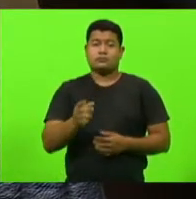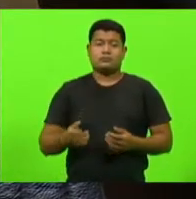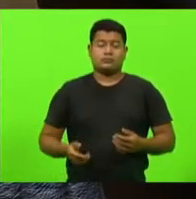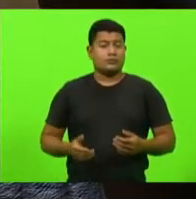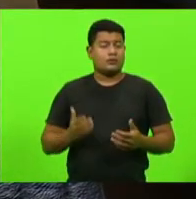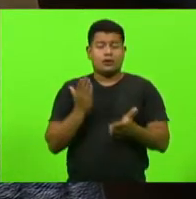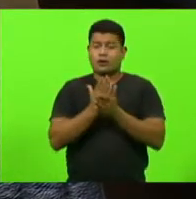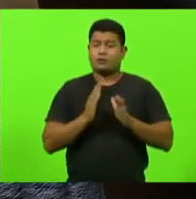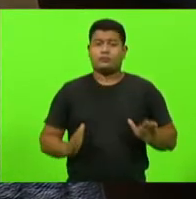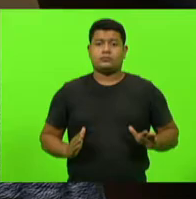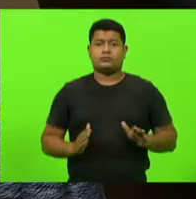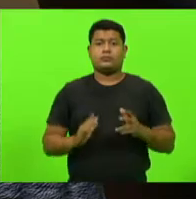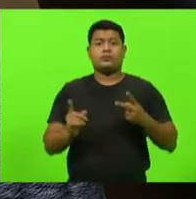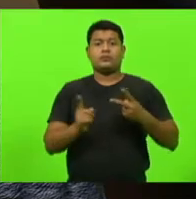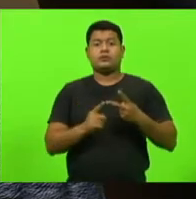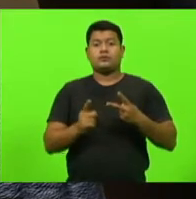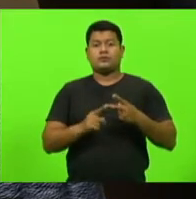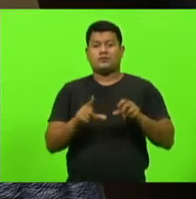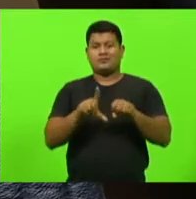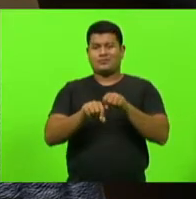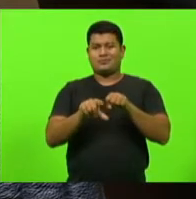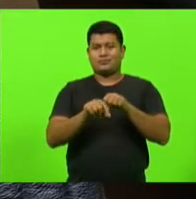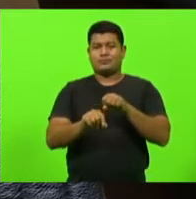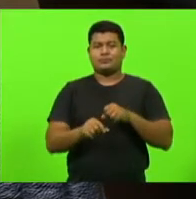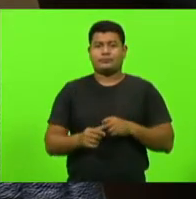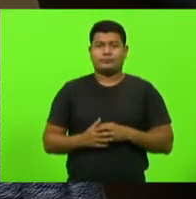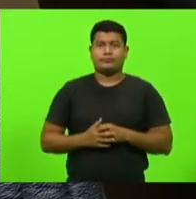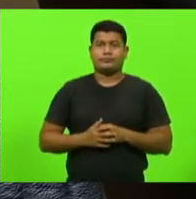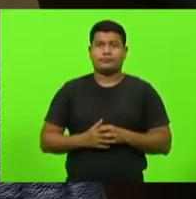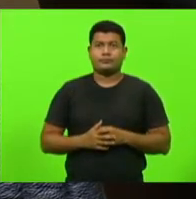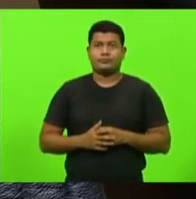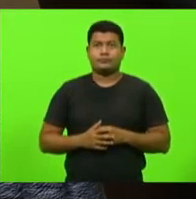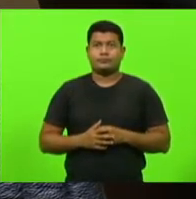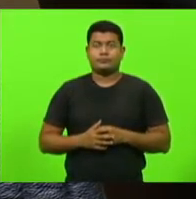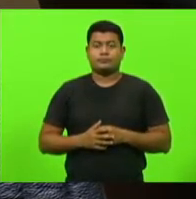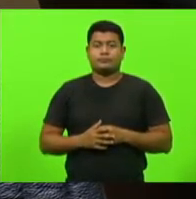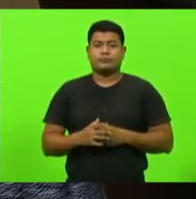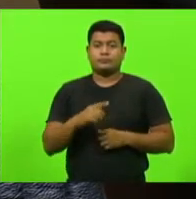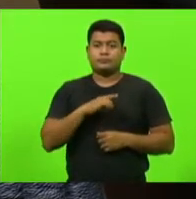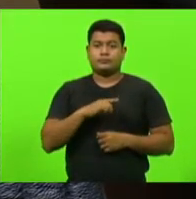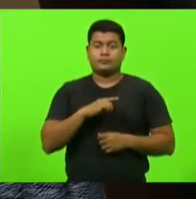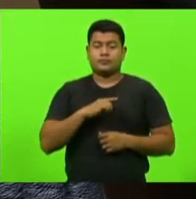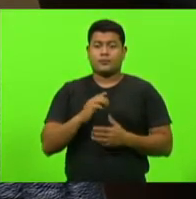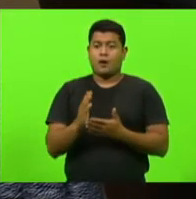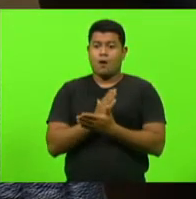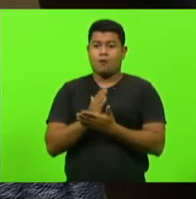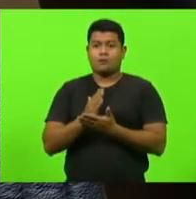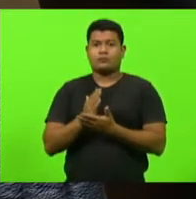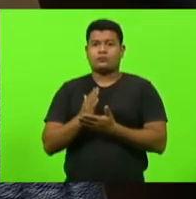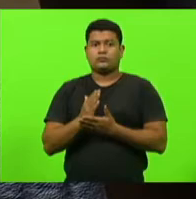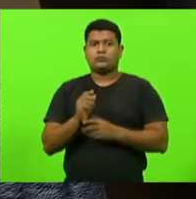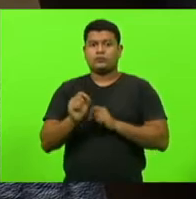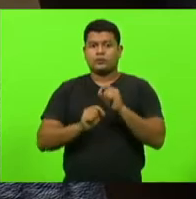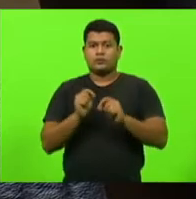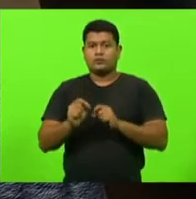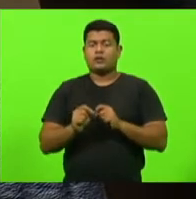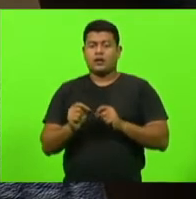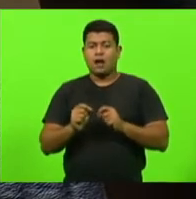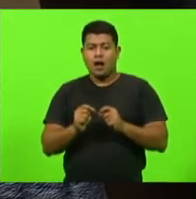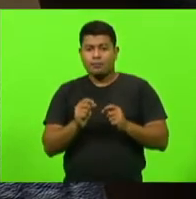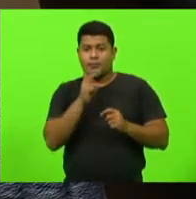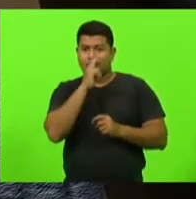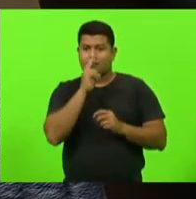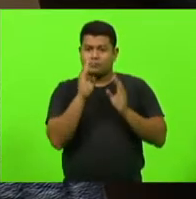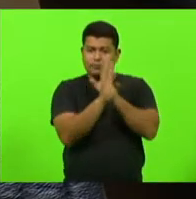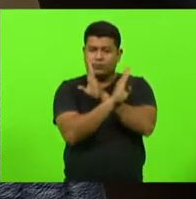Aí, aqui, no segundo parágrafo, um subterfúgio que muitos estão usando como argumento para